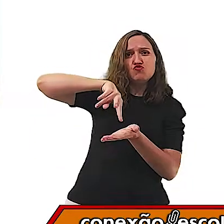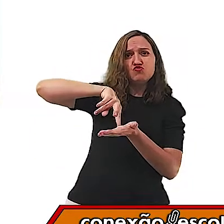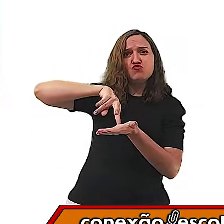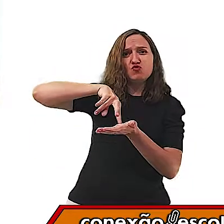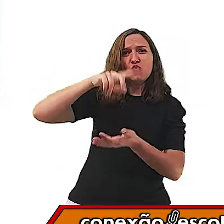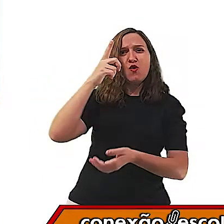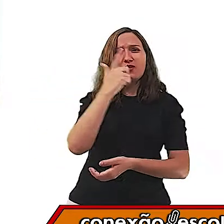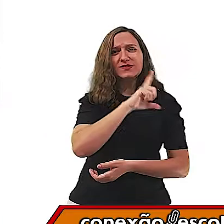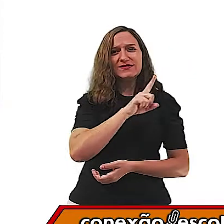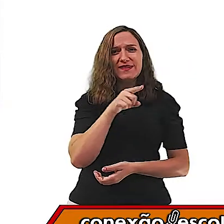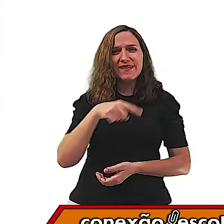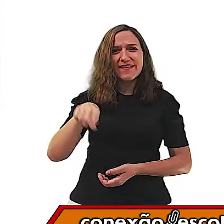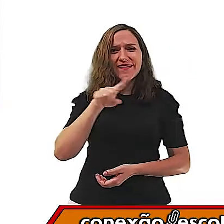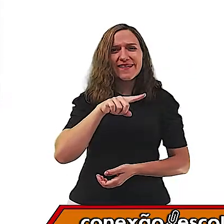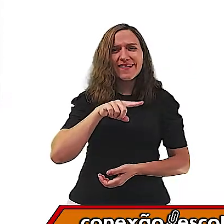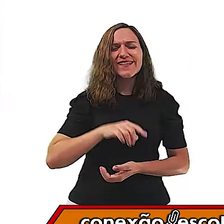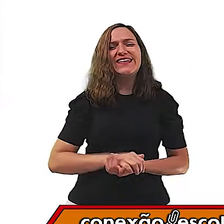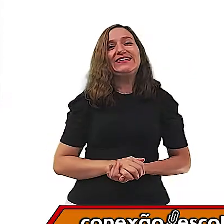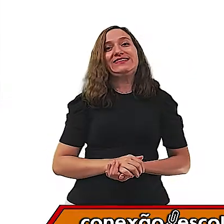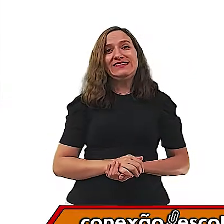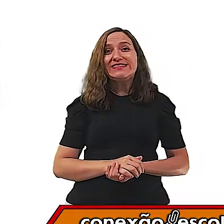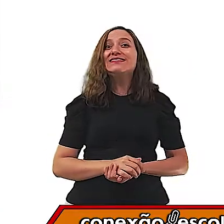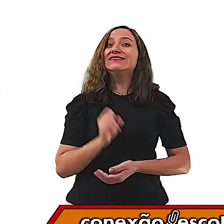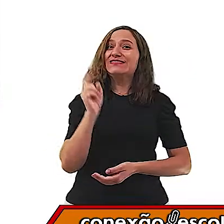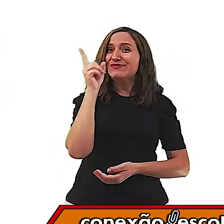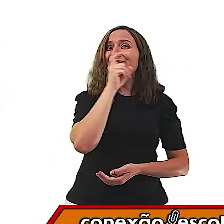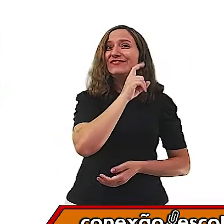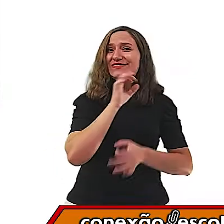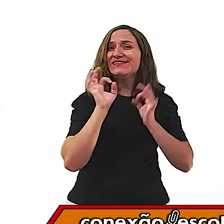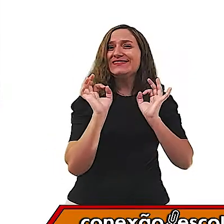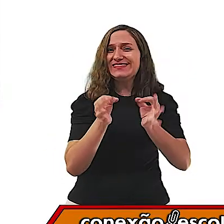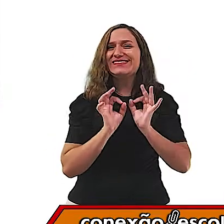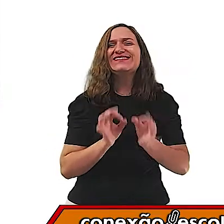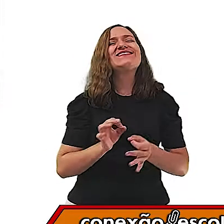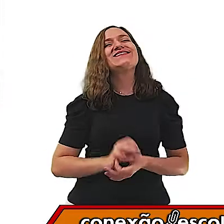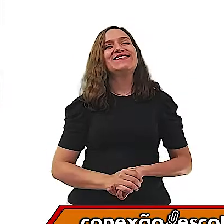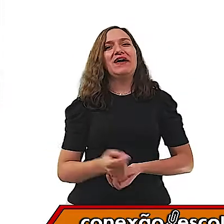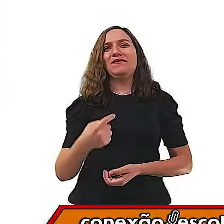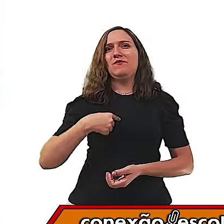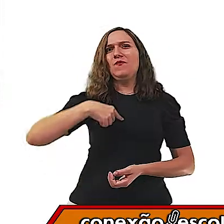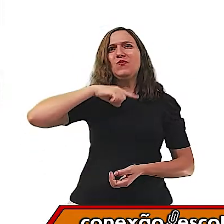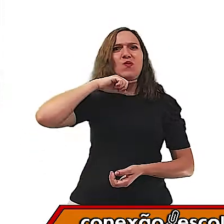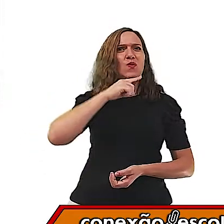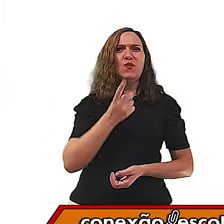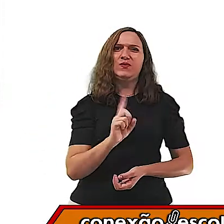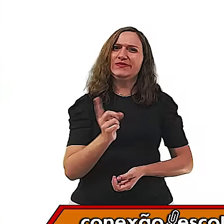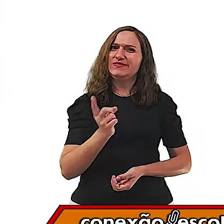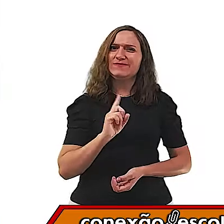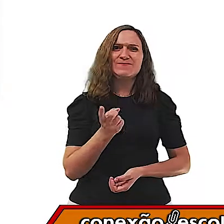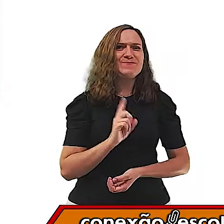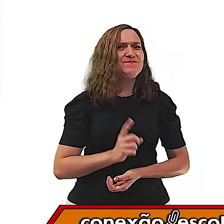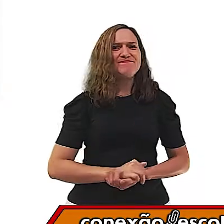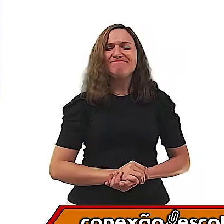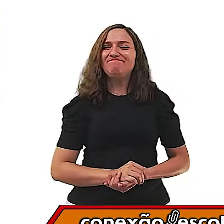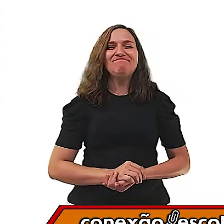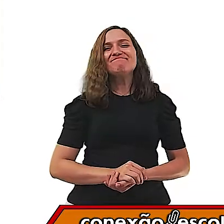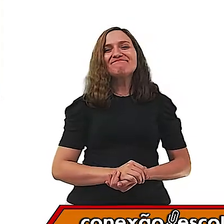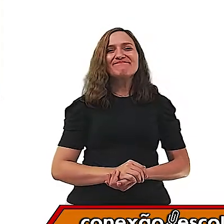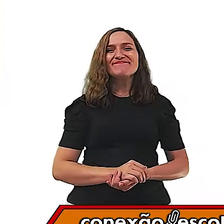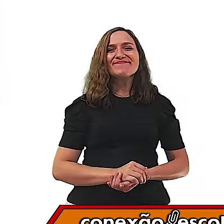pontinha? Não, né? É muito difícil. Eu mesmo não consigo.